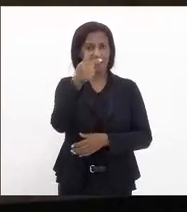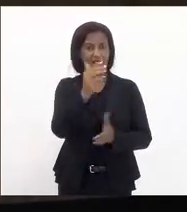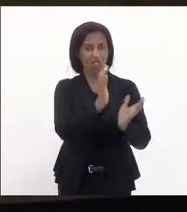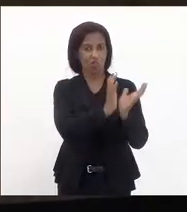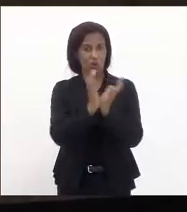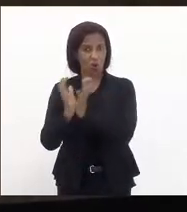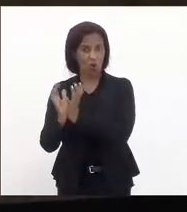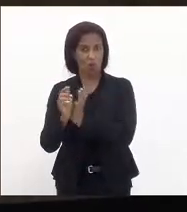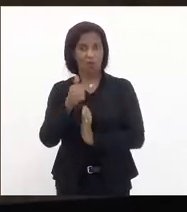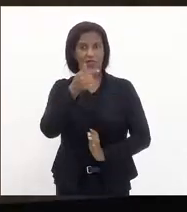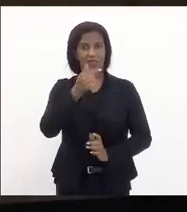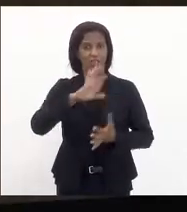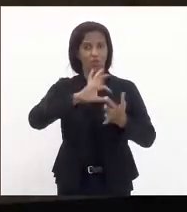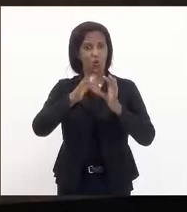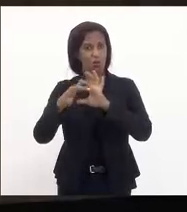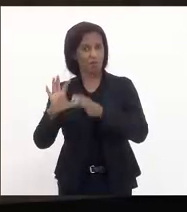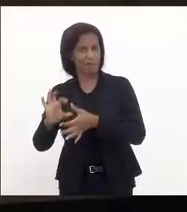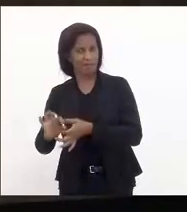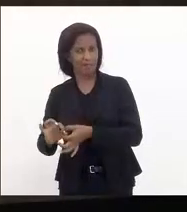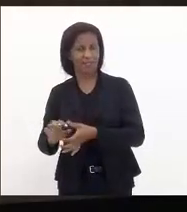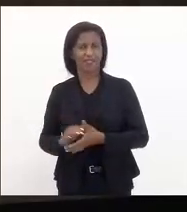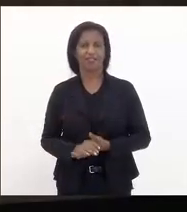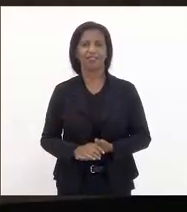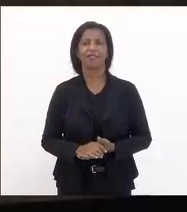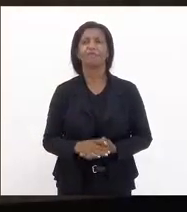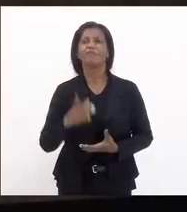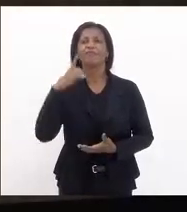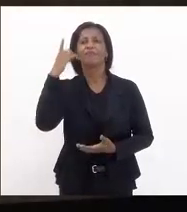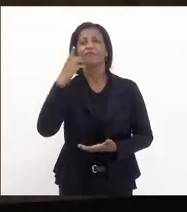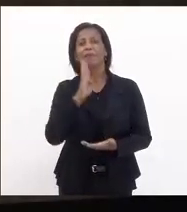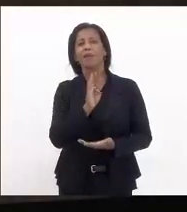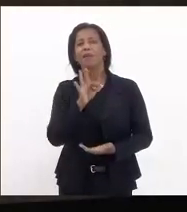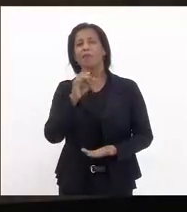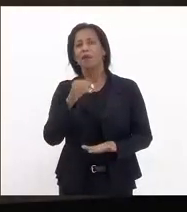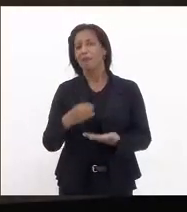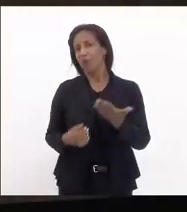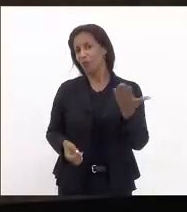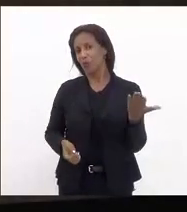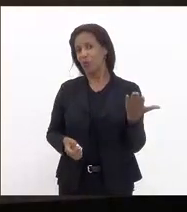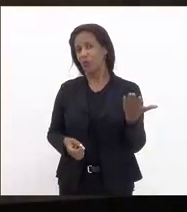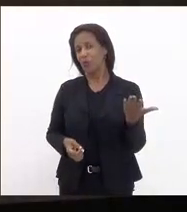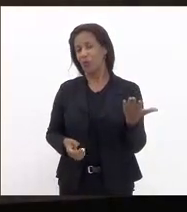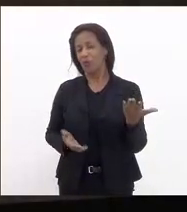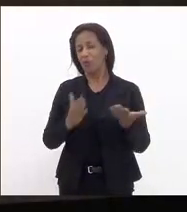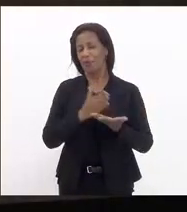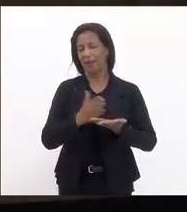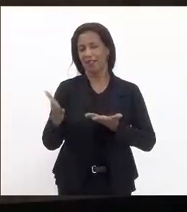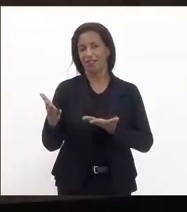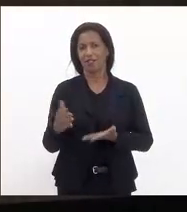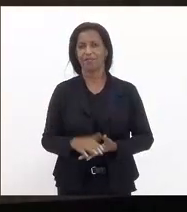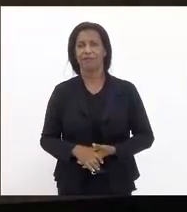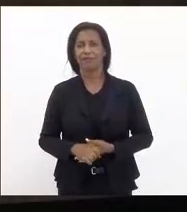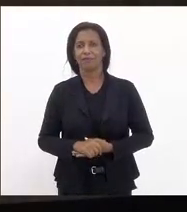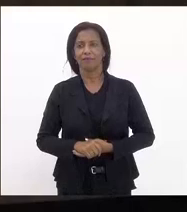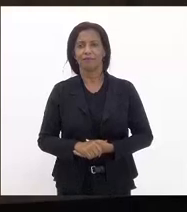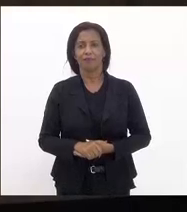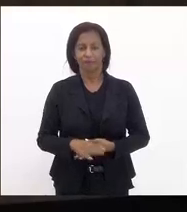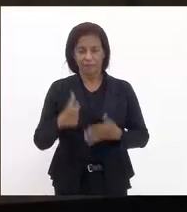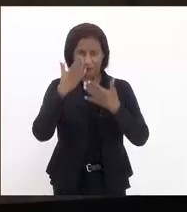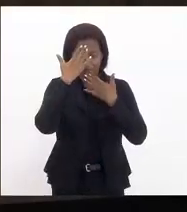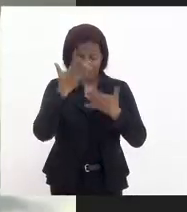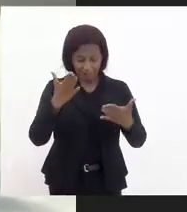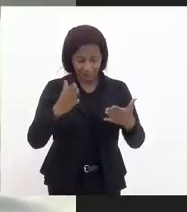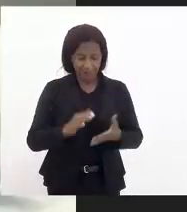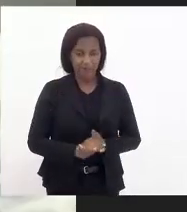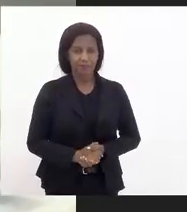copas e sete olimpíadas deputado Bebeto eu lhe dou a parte agradecer